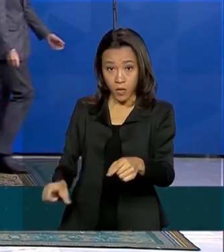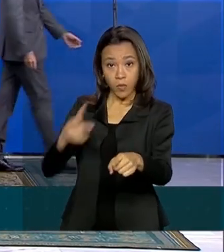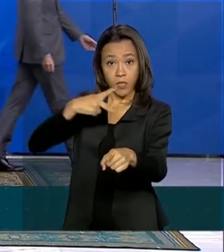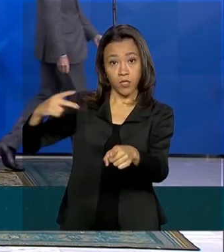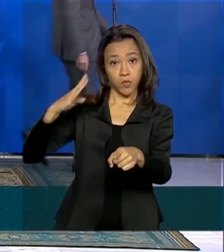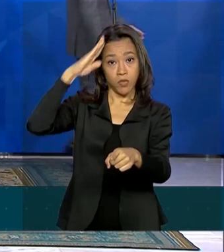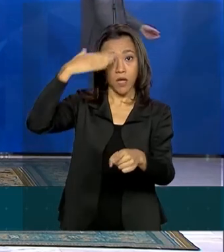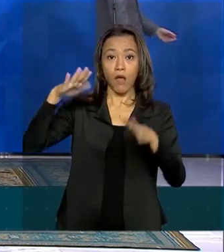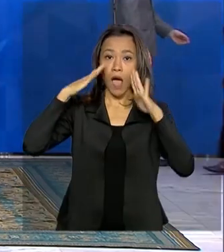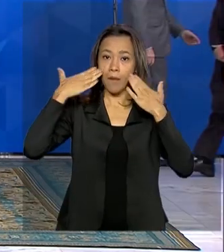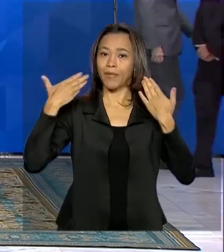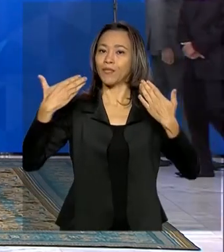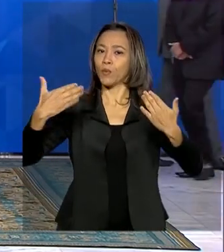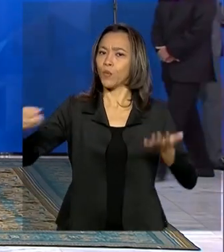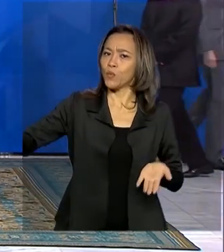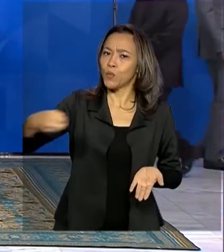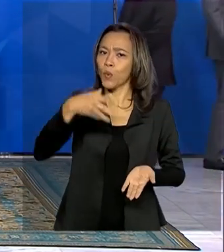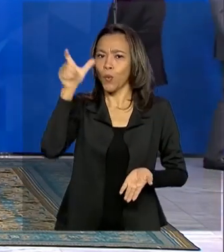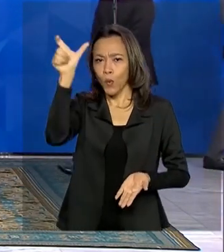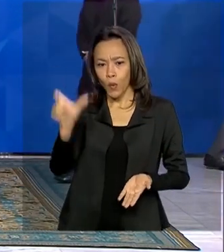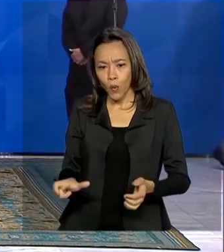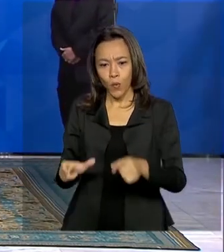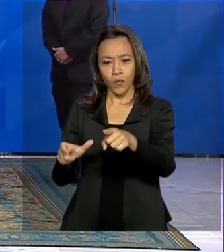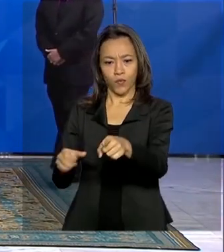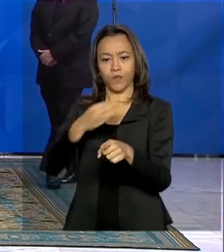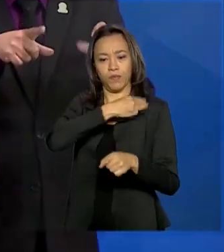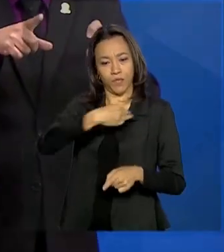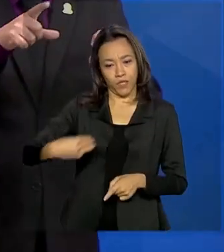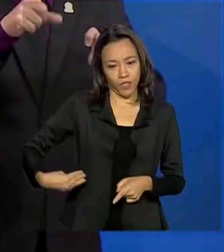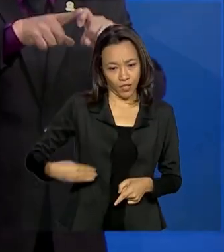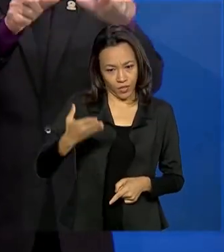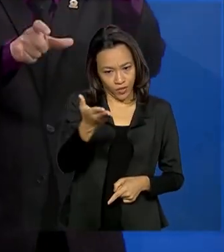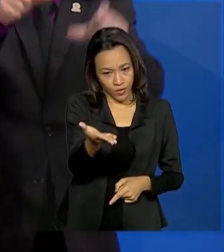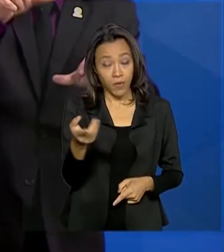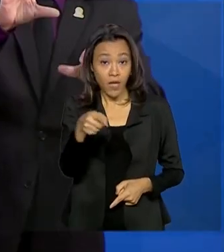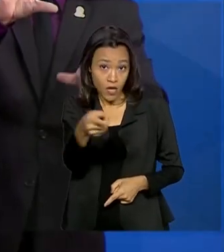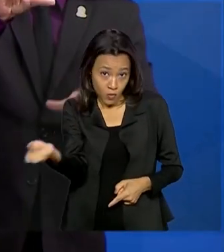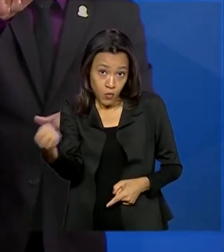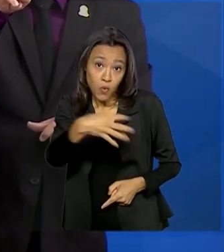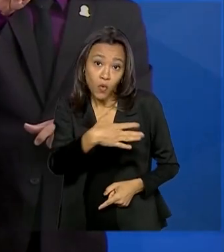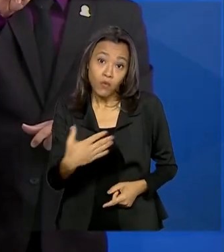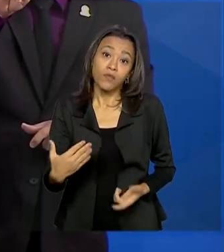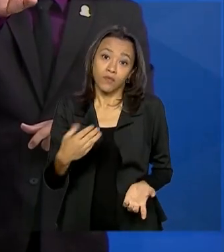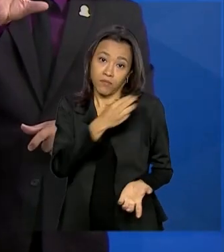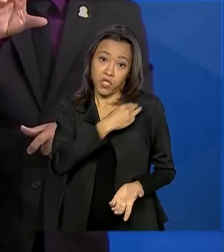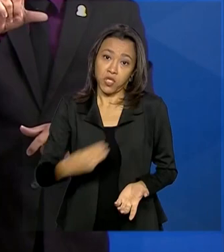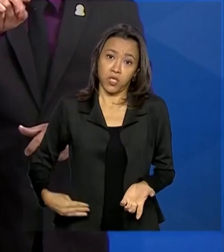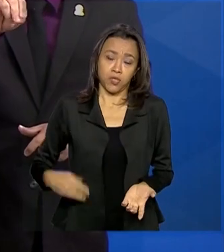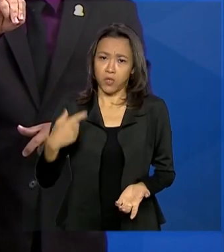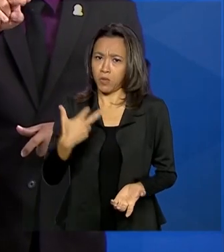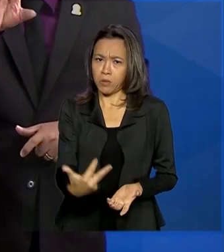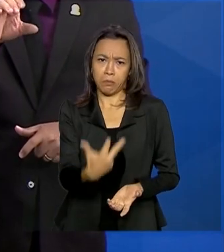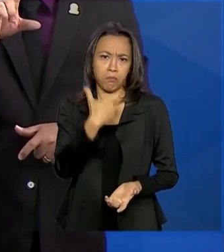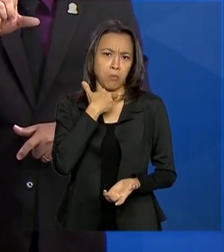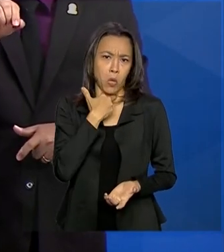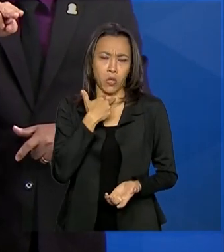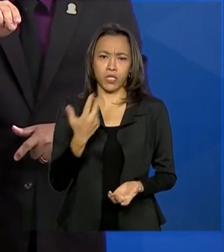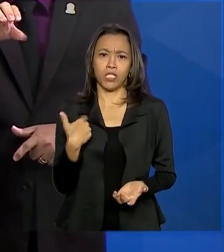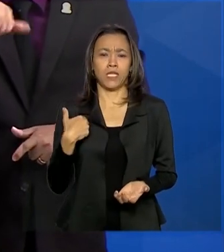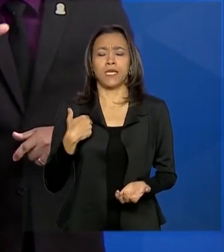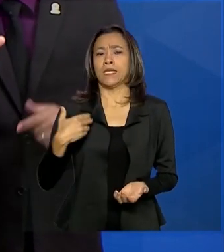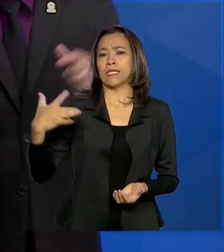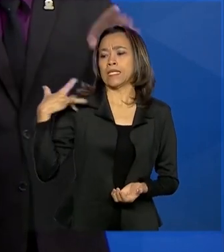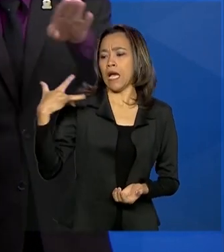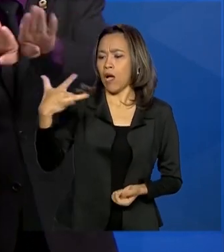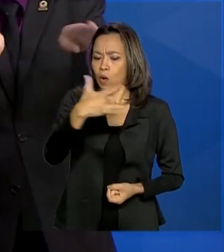Planalto o novo ministro da pasta, Nelson Luiz Teich. O novo ministro da saúde disse que não se pode colocar saúde e